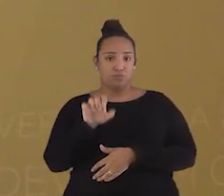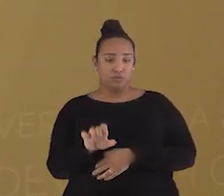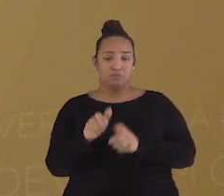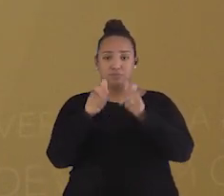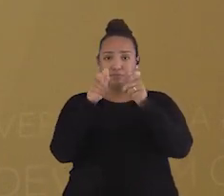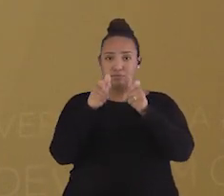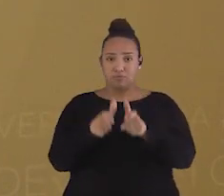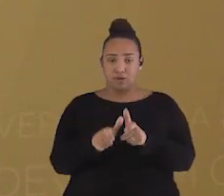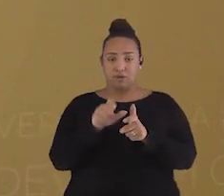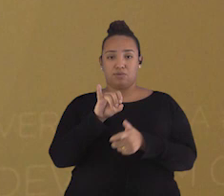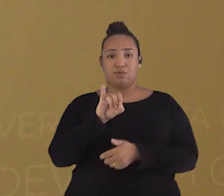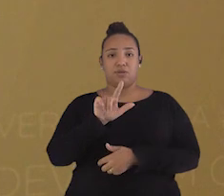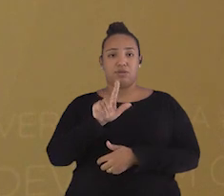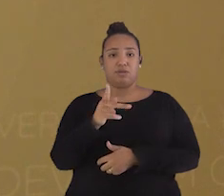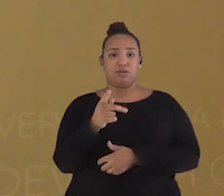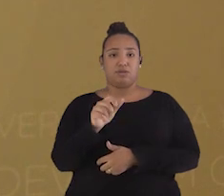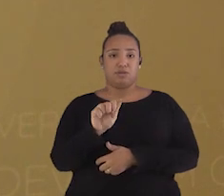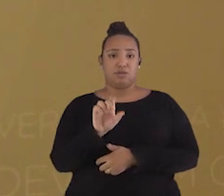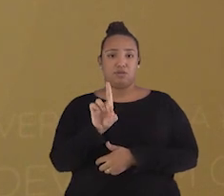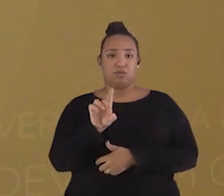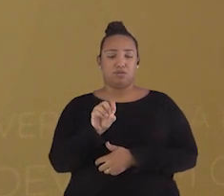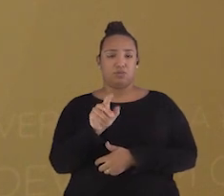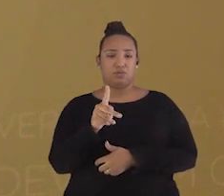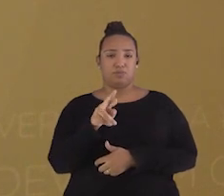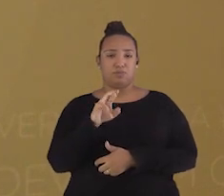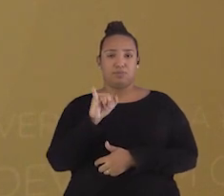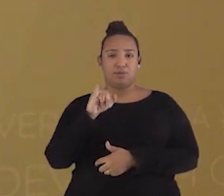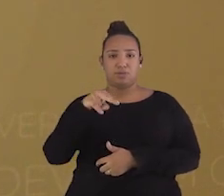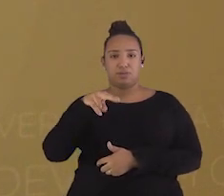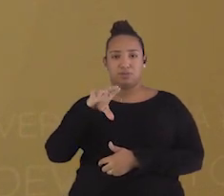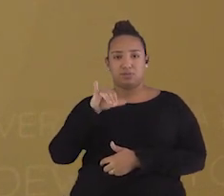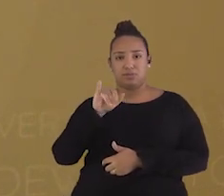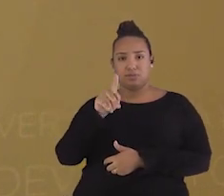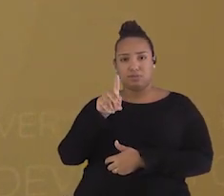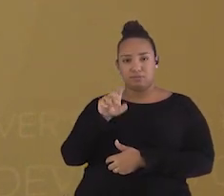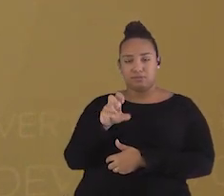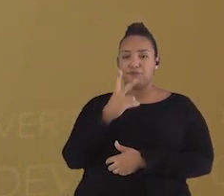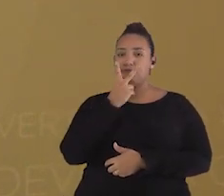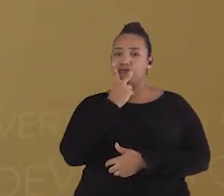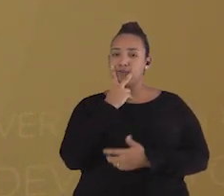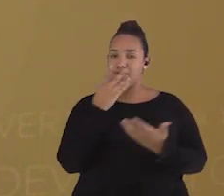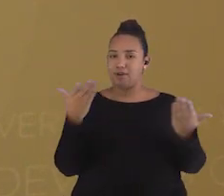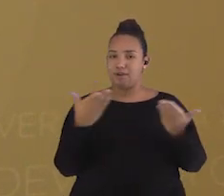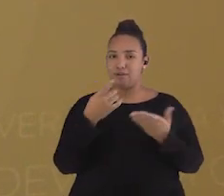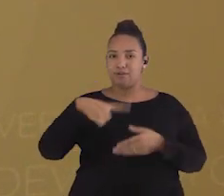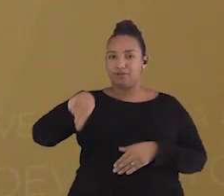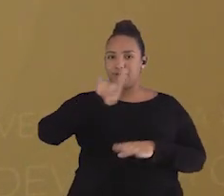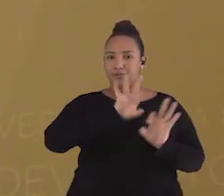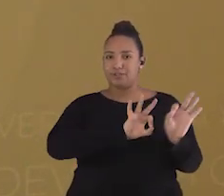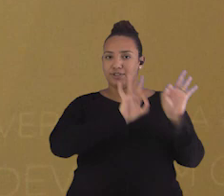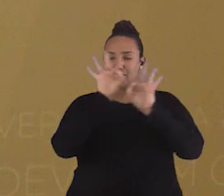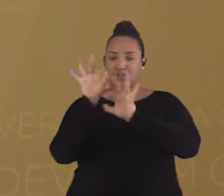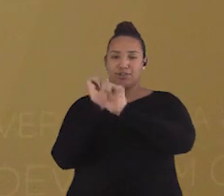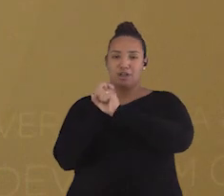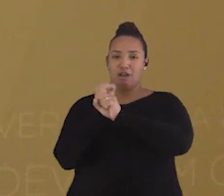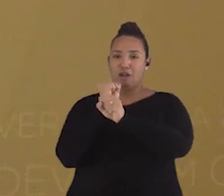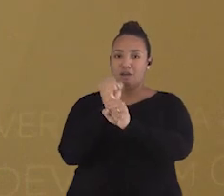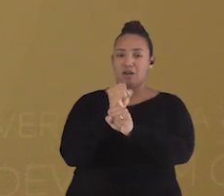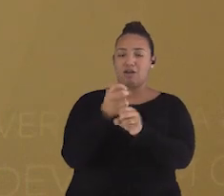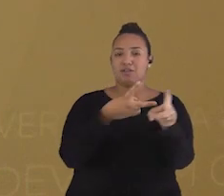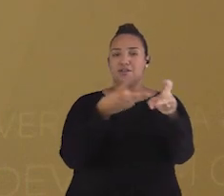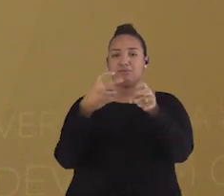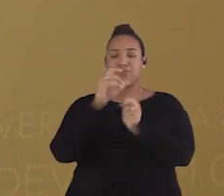no bairro de Ilha do Príncipe, Vitória. Vamos assistir esse breve passeio pelos anos e